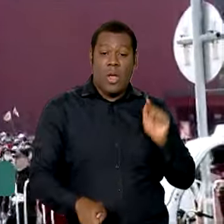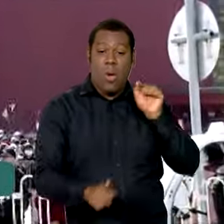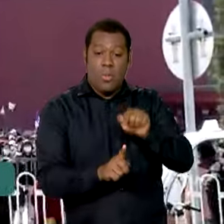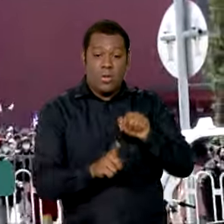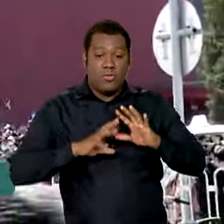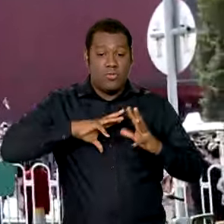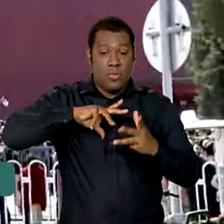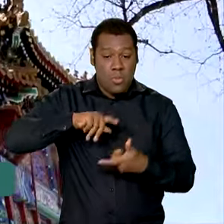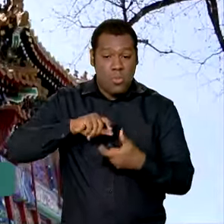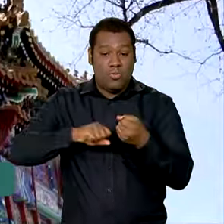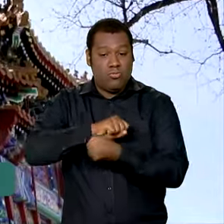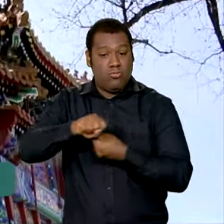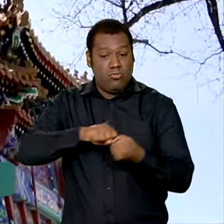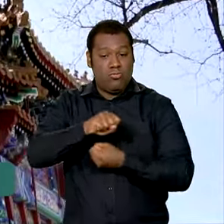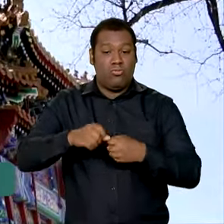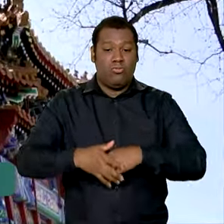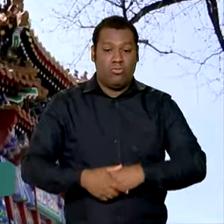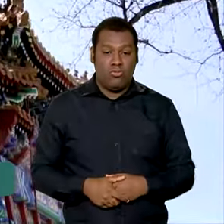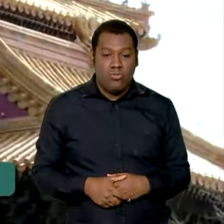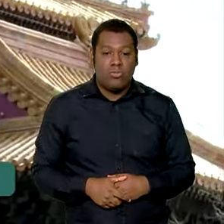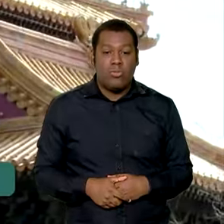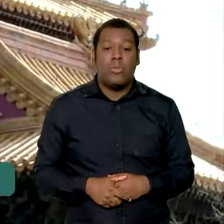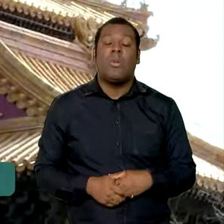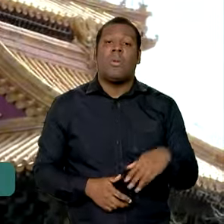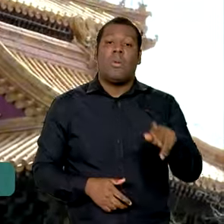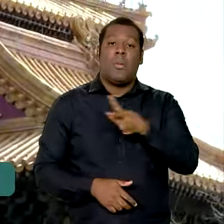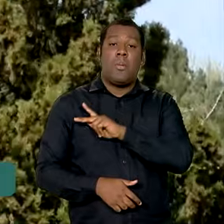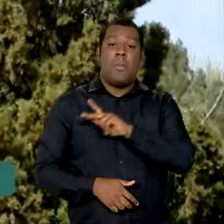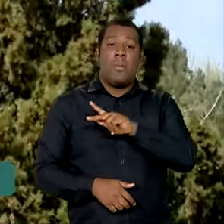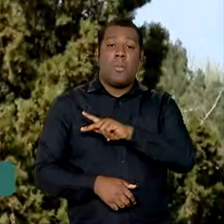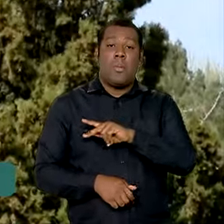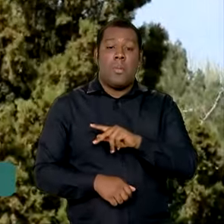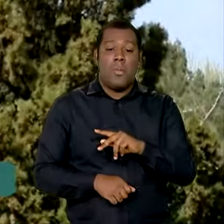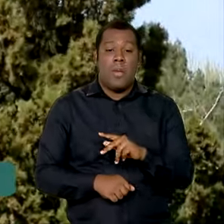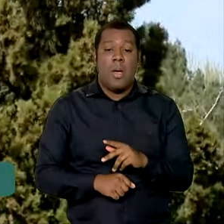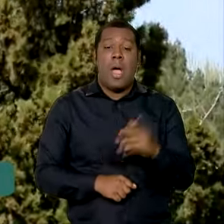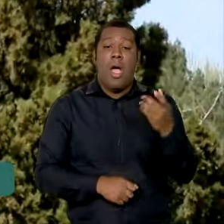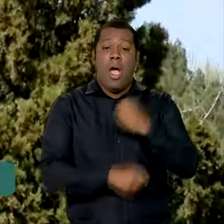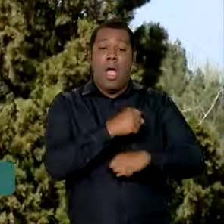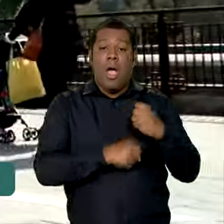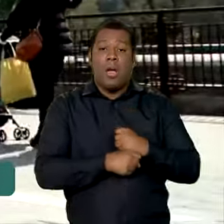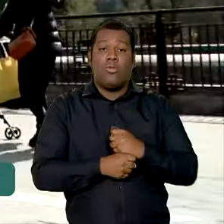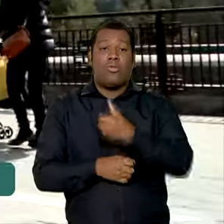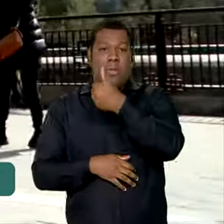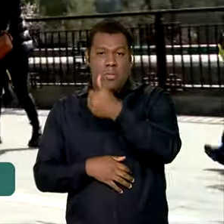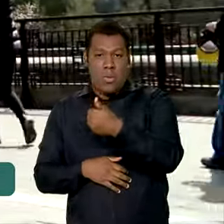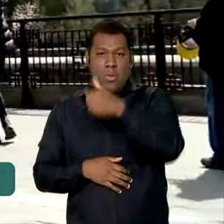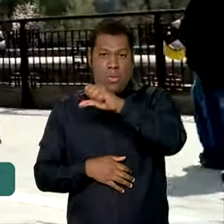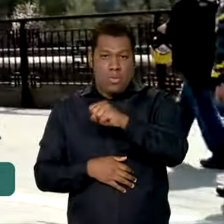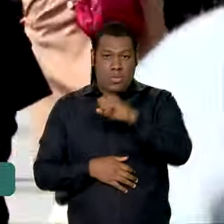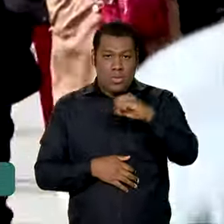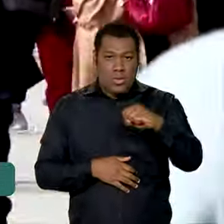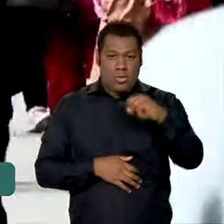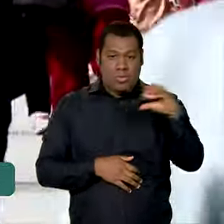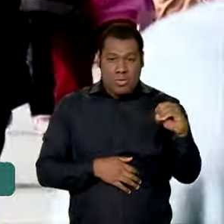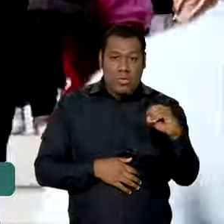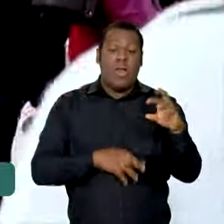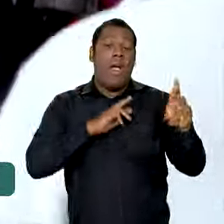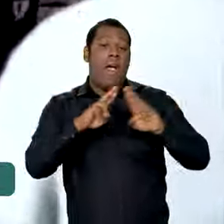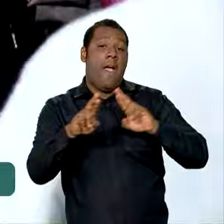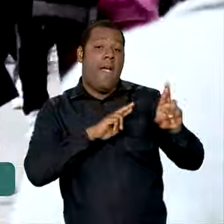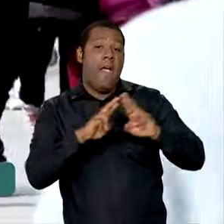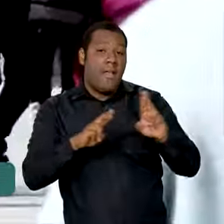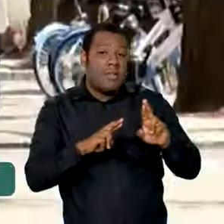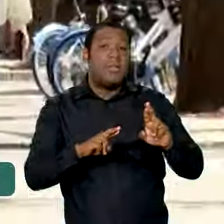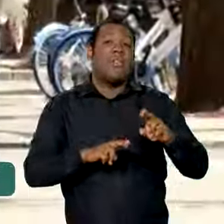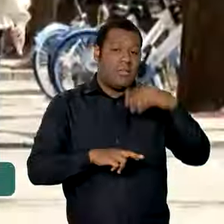A primeira missão diplomática brasileira à China foi registrada em 1880. Mas as relações diplomáticas entre